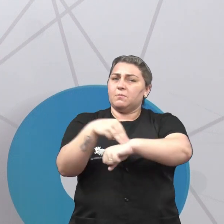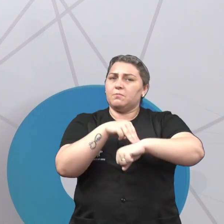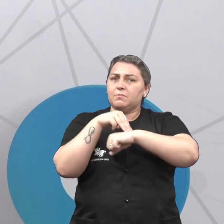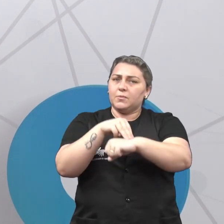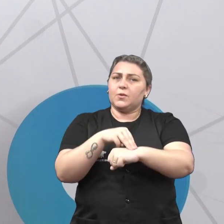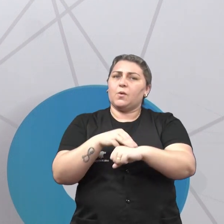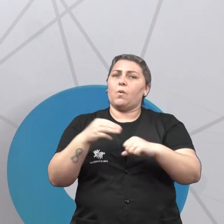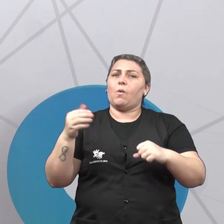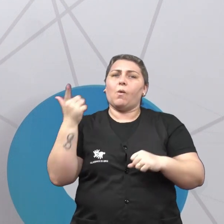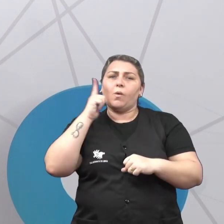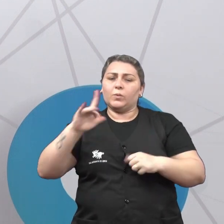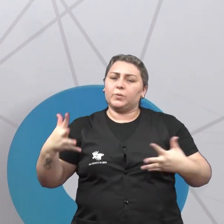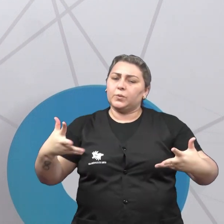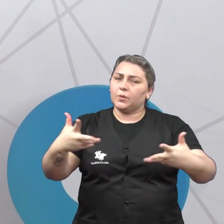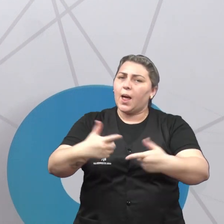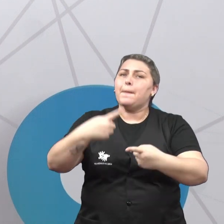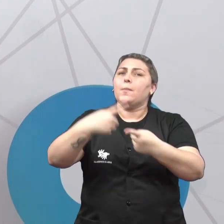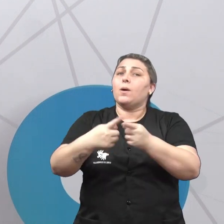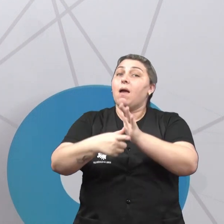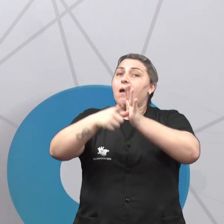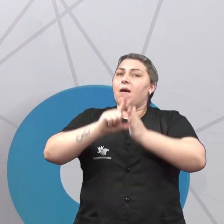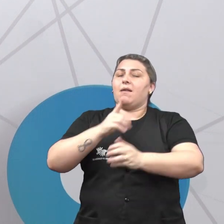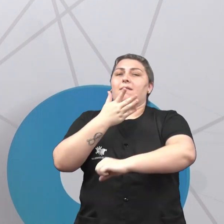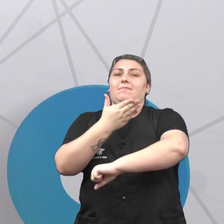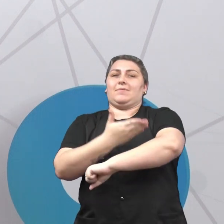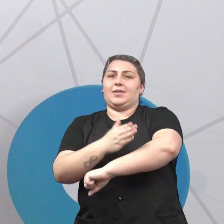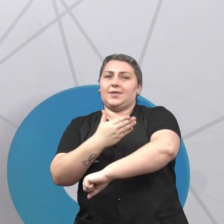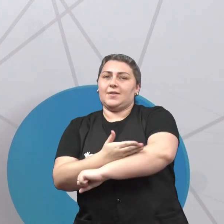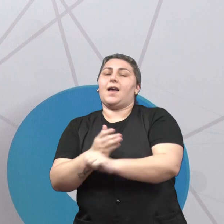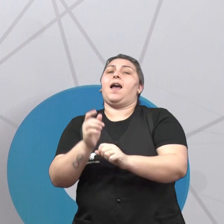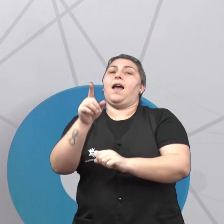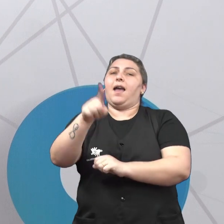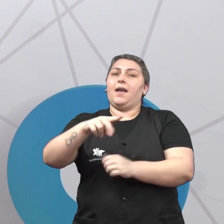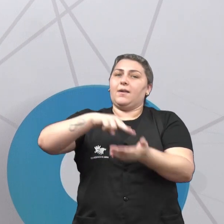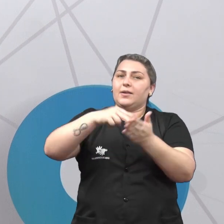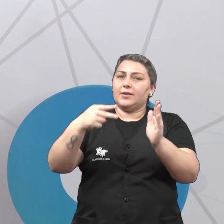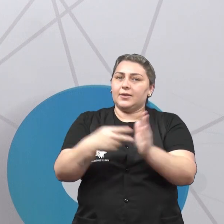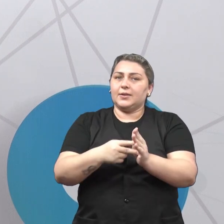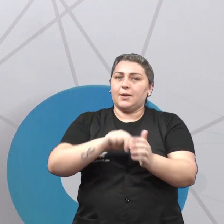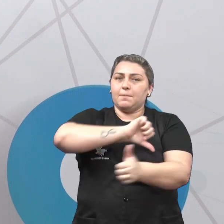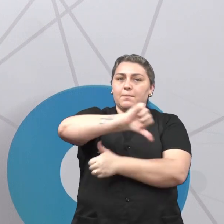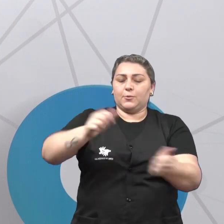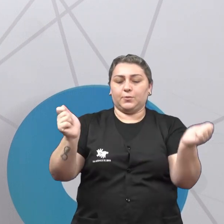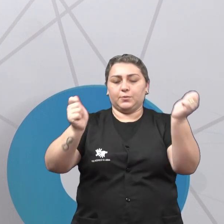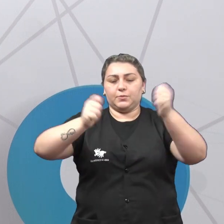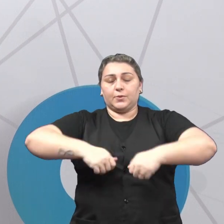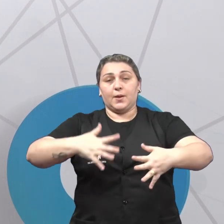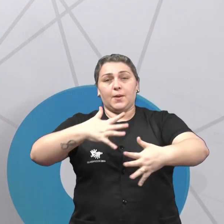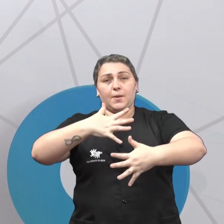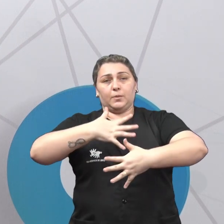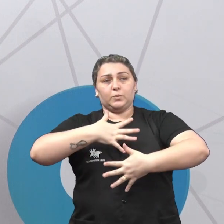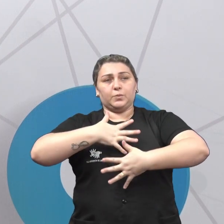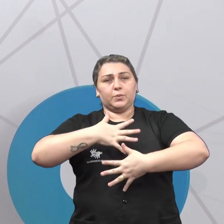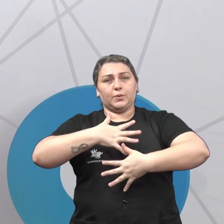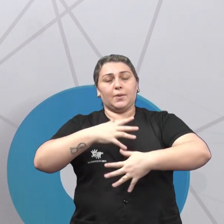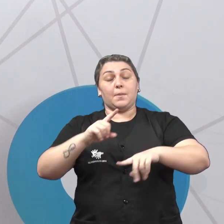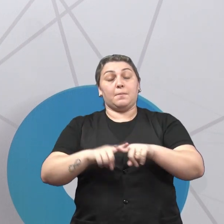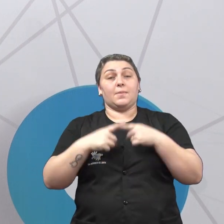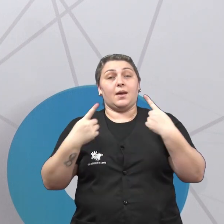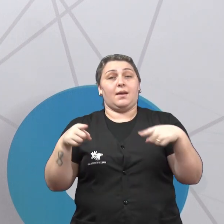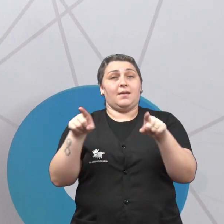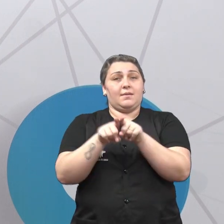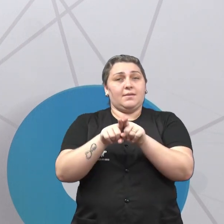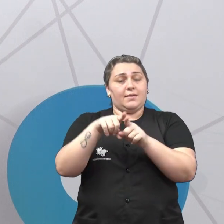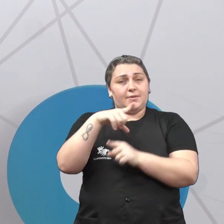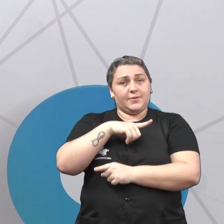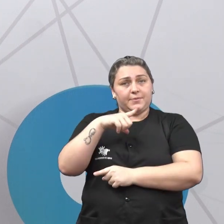pega uma habilidade motora e treina, elas já se tornam uma capacidade motora. Só que aí, decorrente disso, tem também